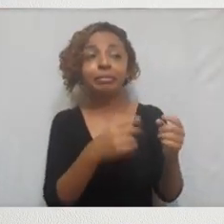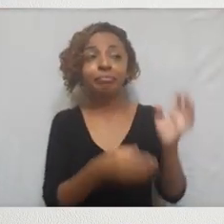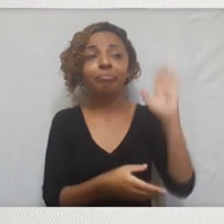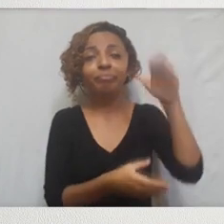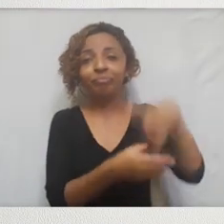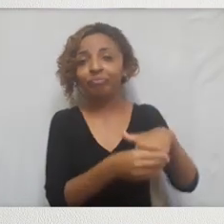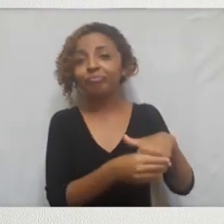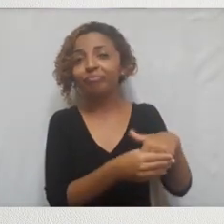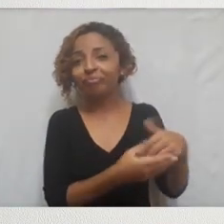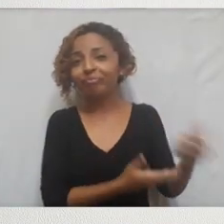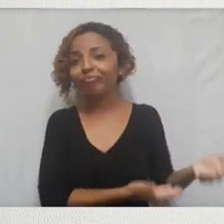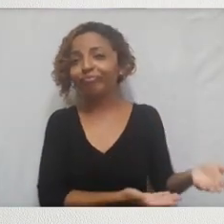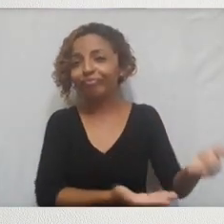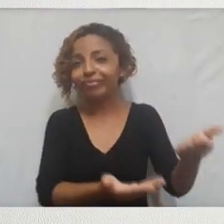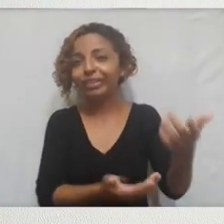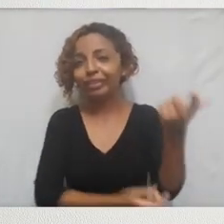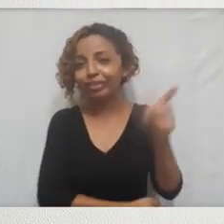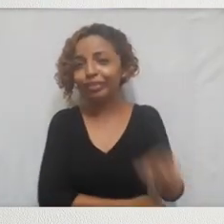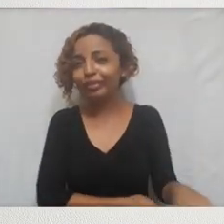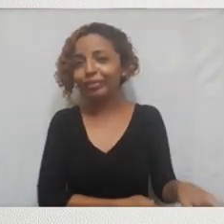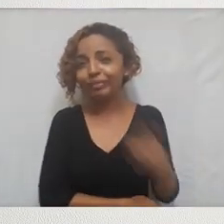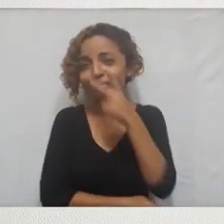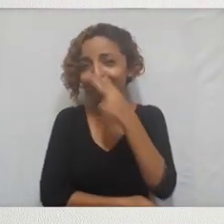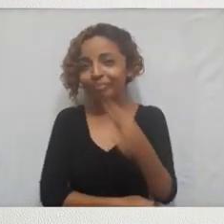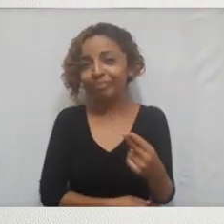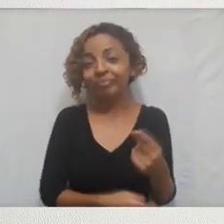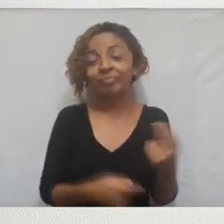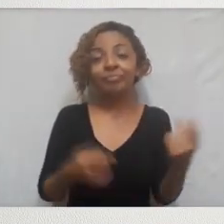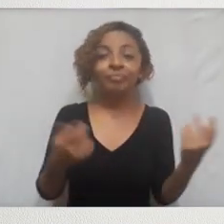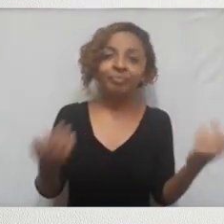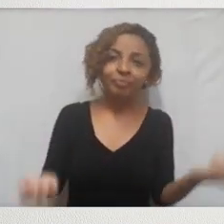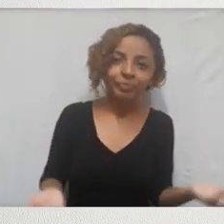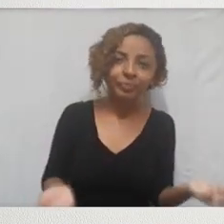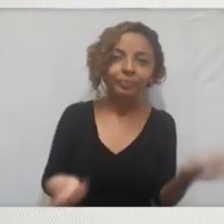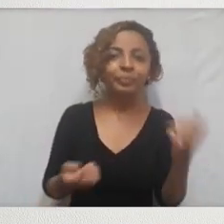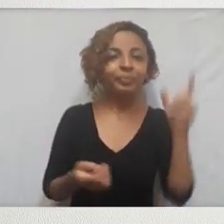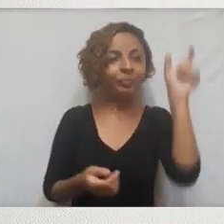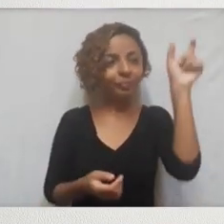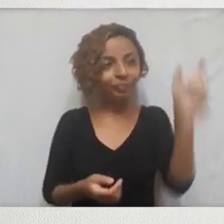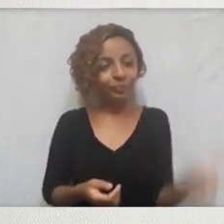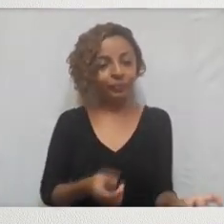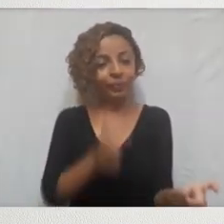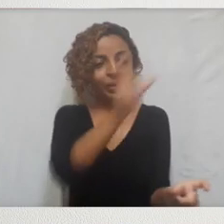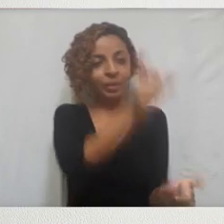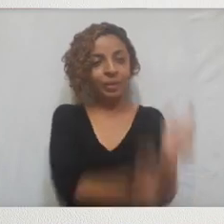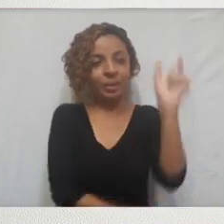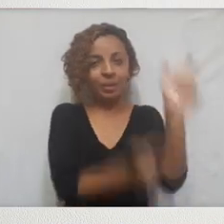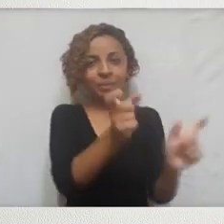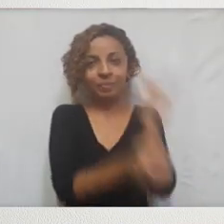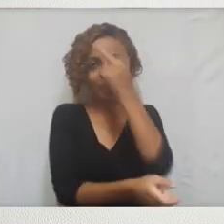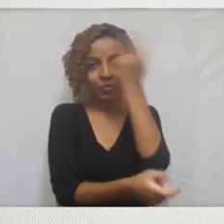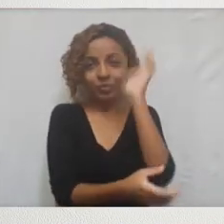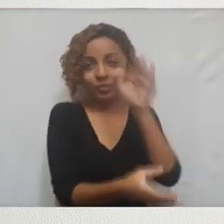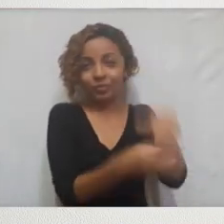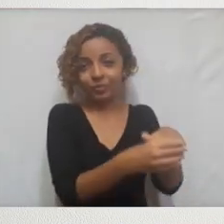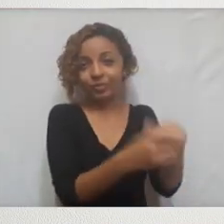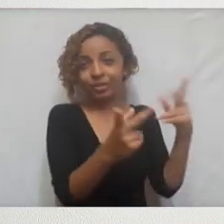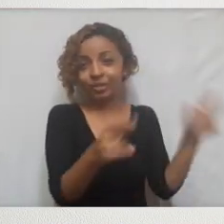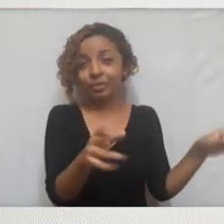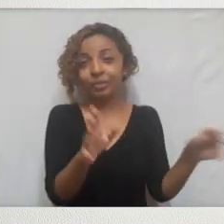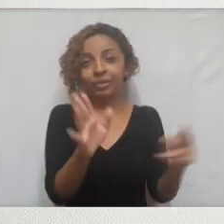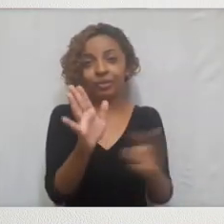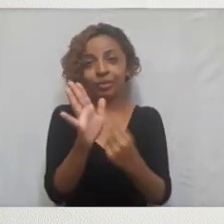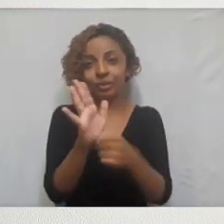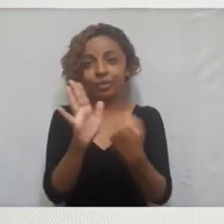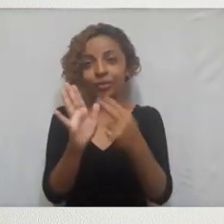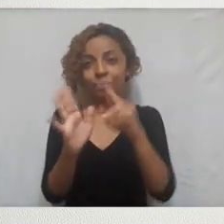iminente, então a gente, essa persona, essa figura, esse tipo que o John